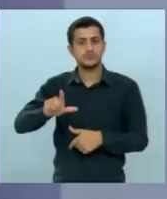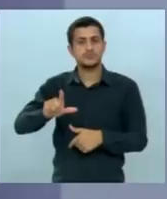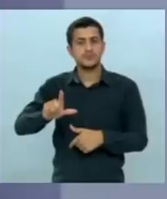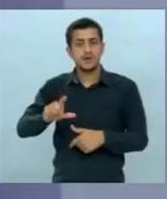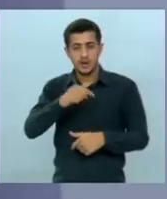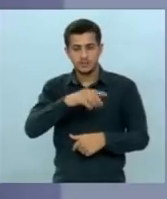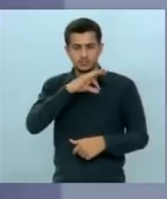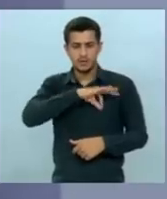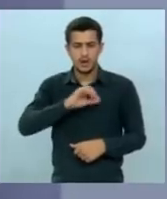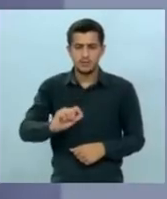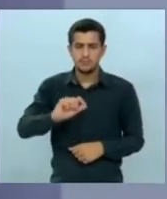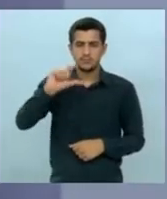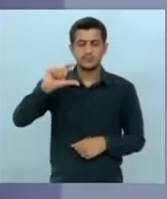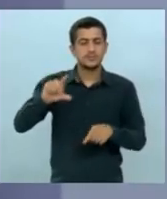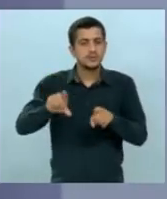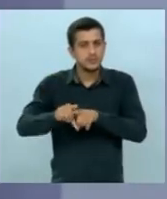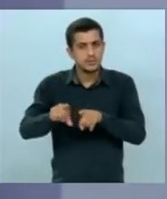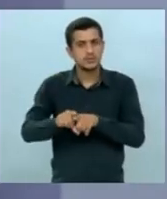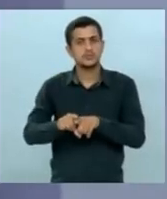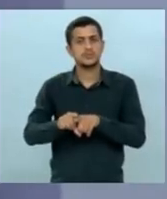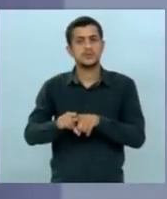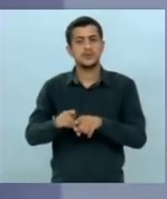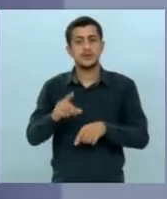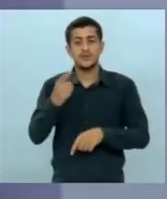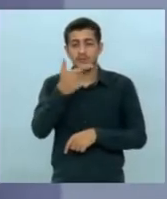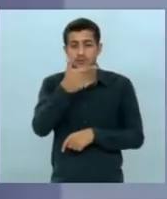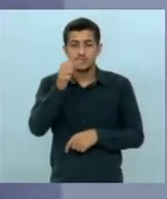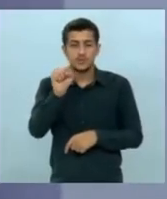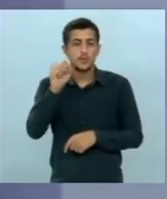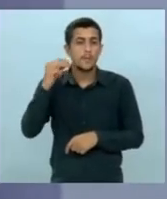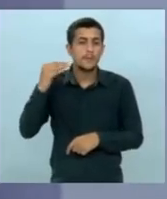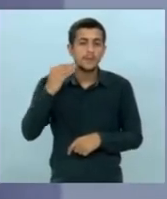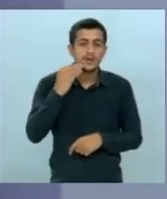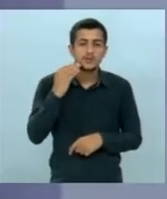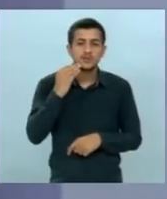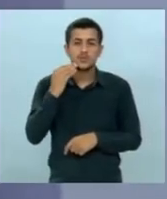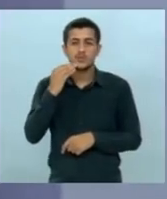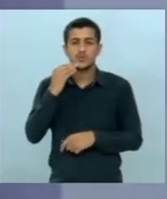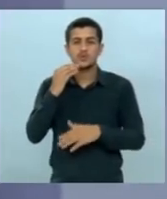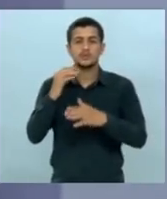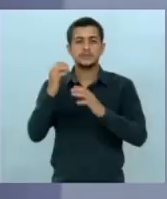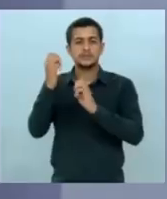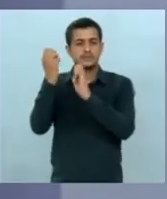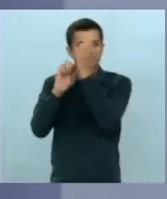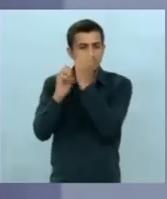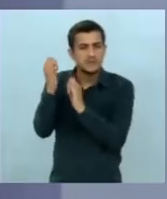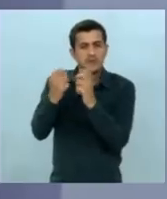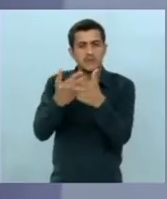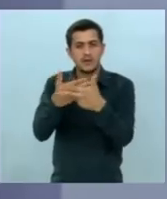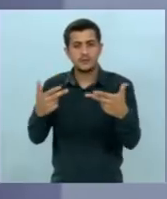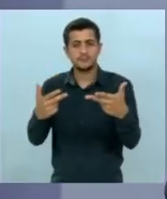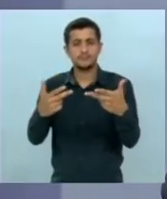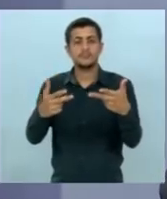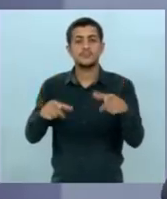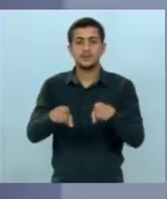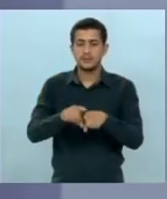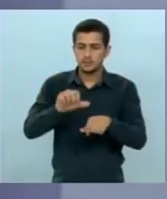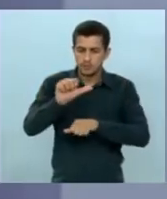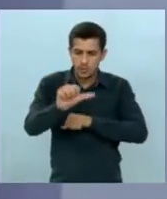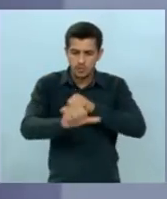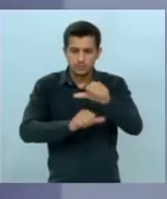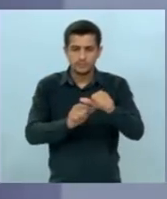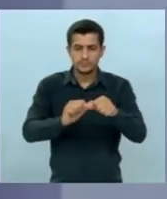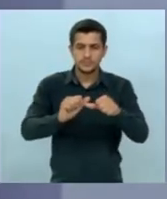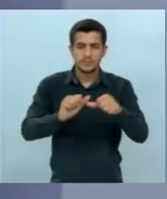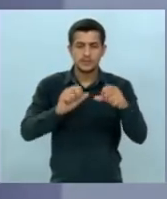foi no nosso estado 28 bilhões de investimentos fábrica de proteína de soja transformação do milho